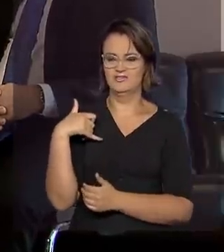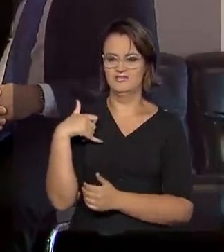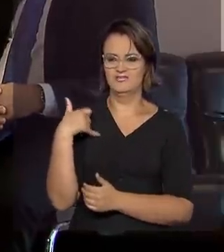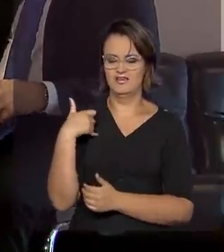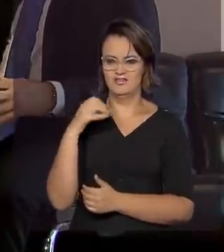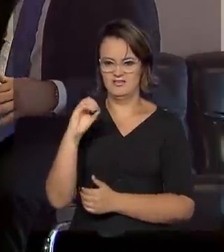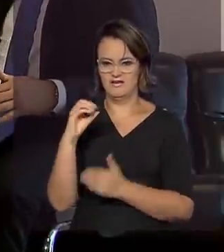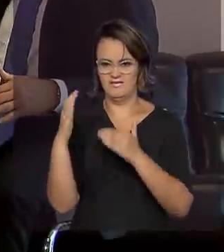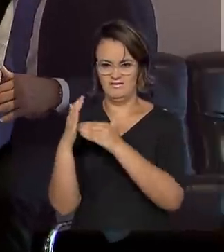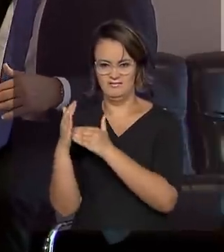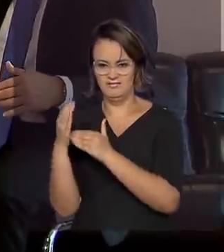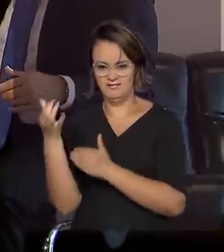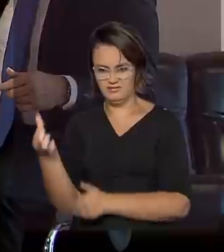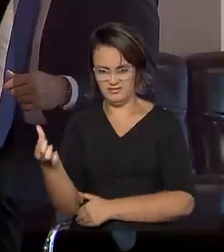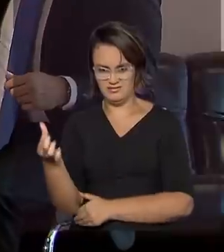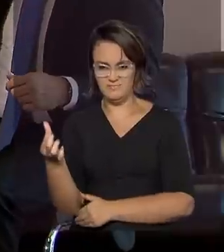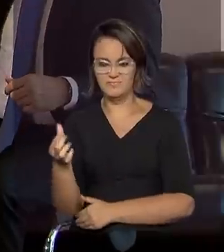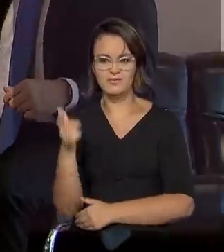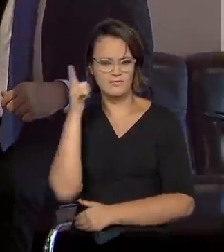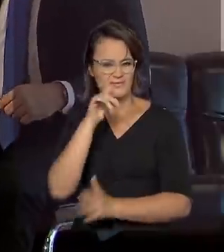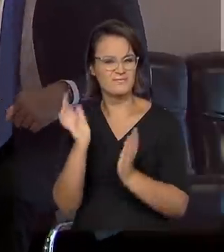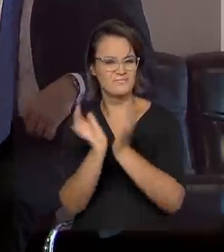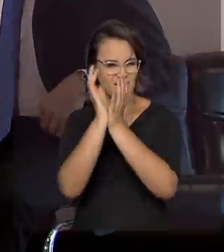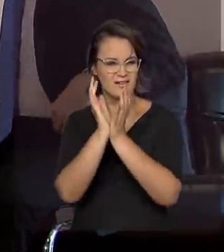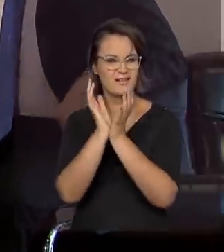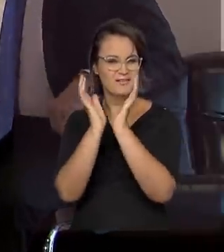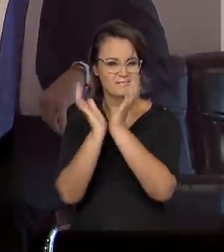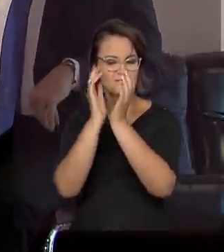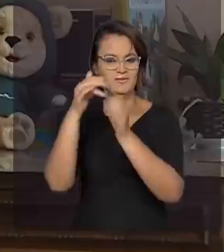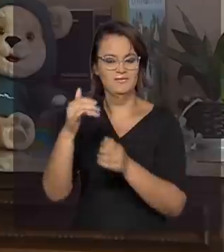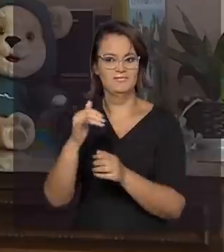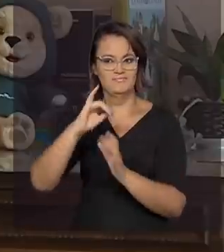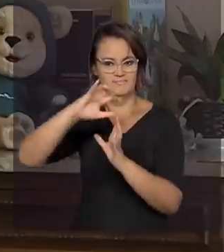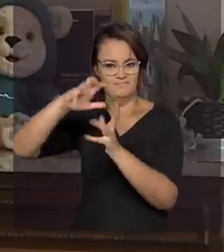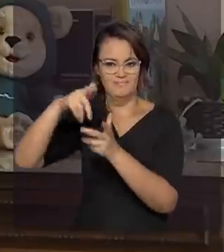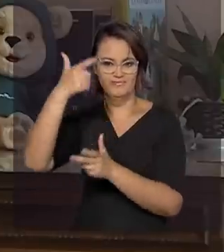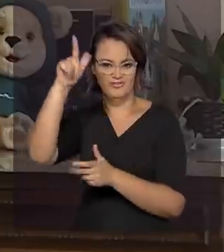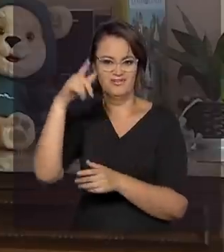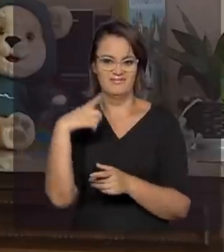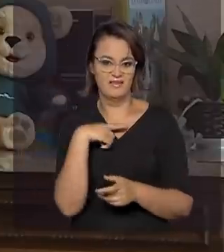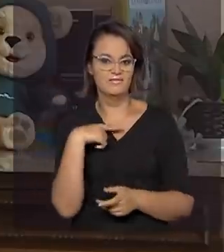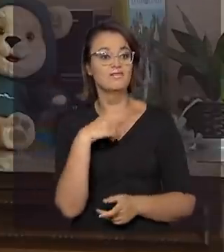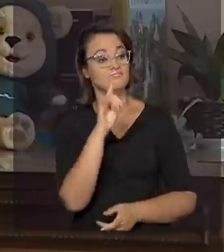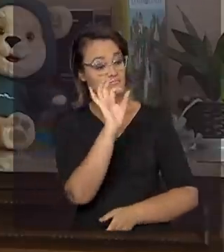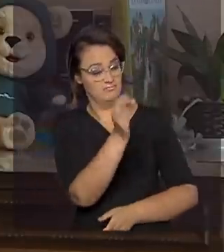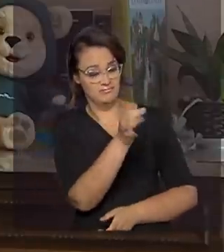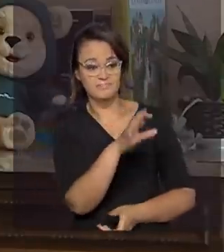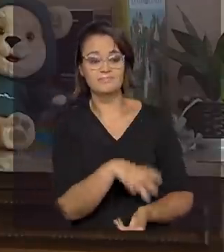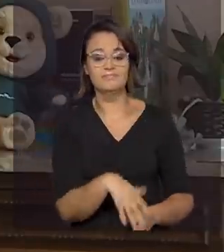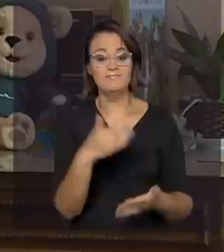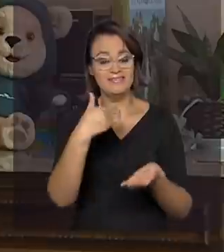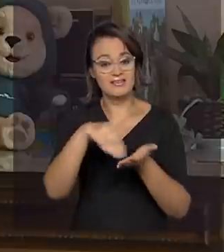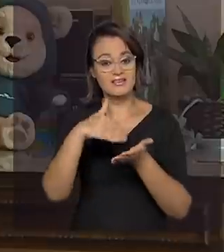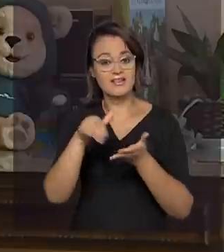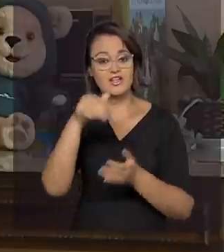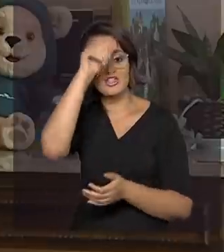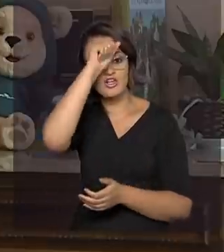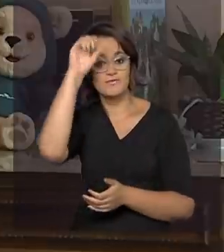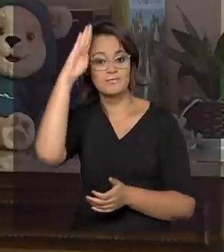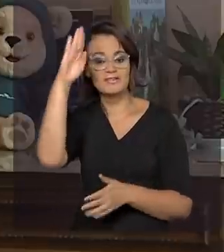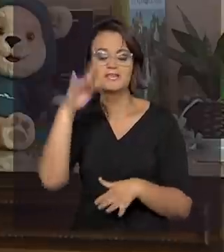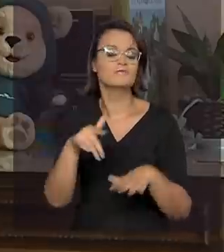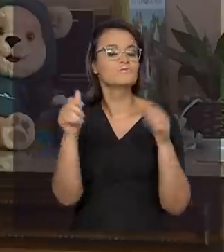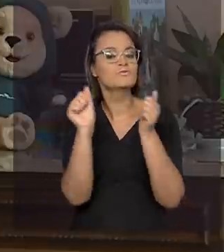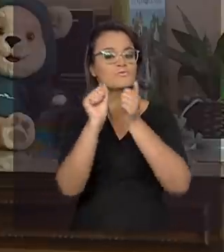extremamente pobres. Recebeu o prêmio internacional no ano passado e tudo. Exatamente. Então, a Secretaria de Alfabetização está